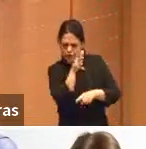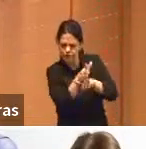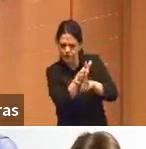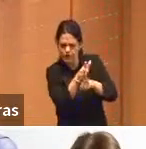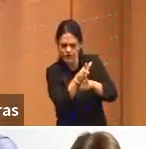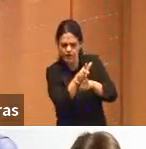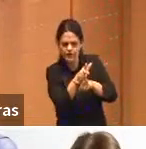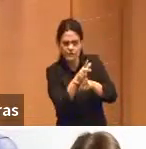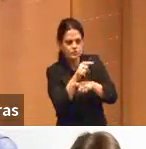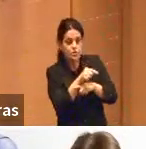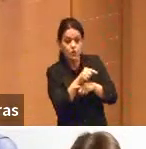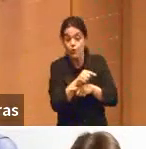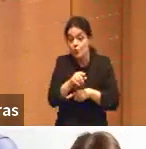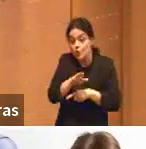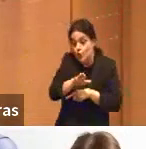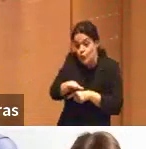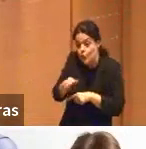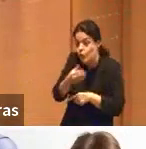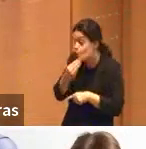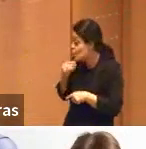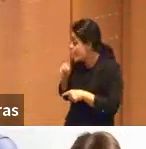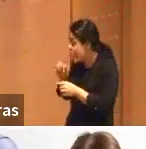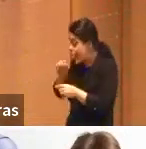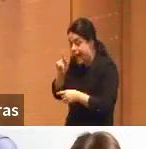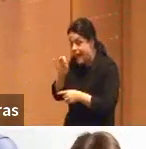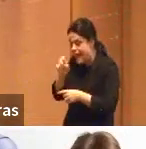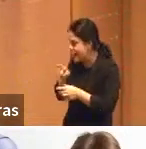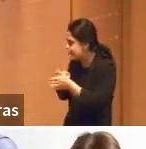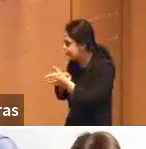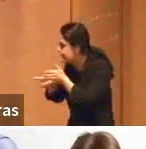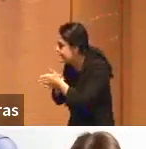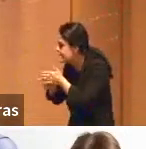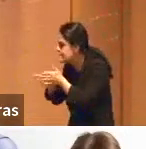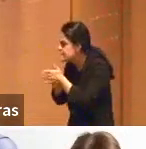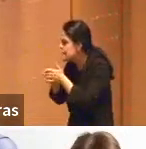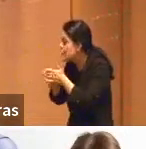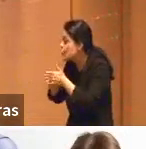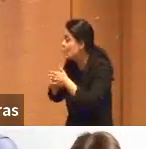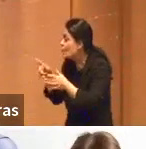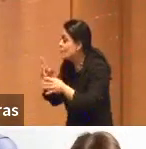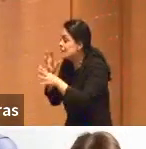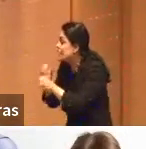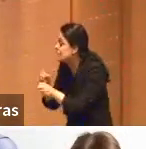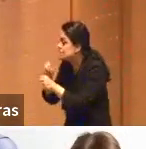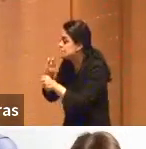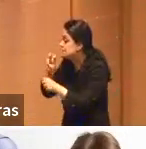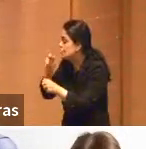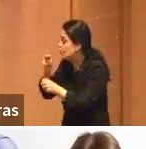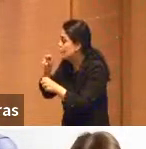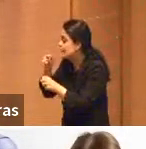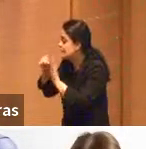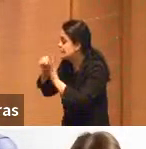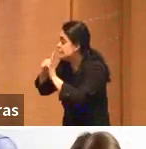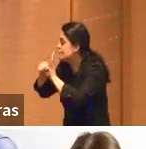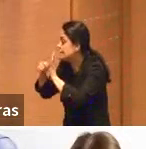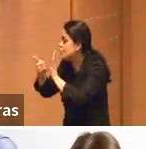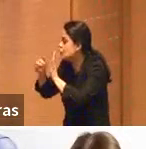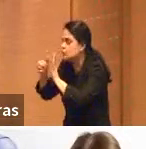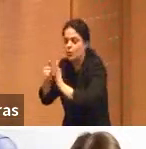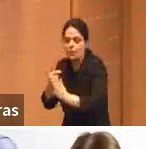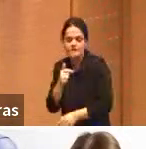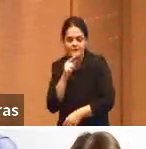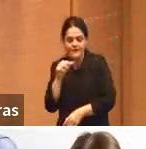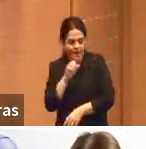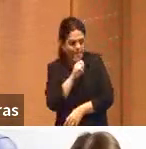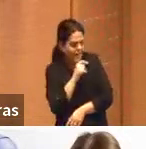Vira para a Alexa, Alexa, quanto é 57 menos 12? Aí a Alexa também sussurra, no final ele até